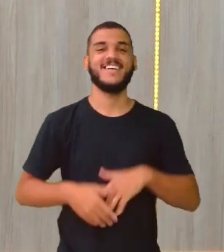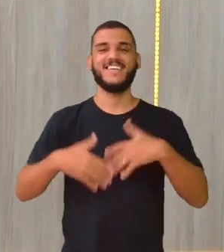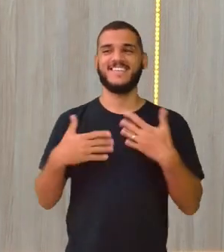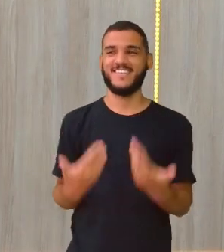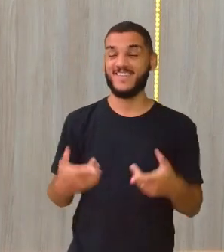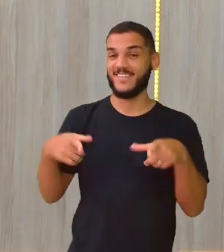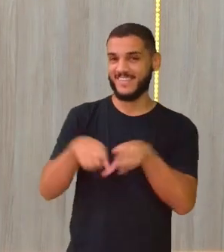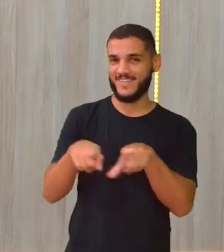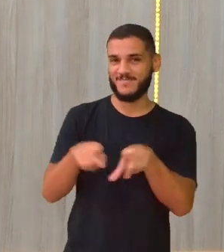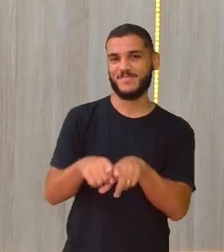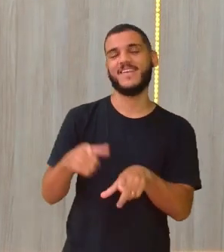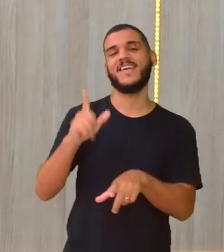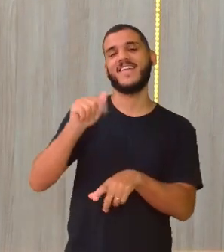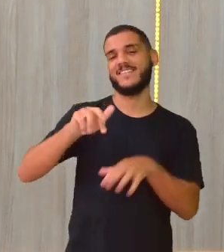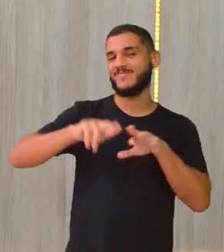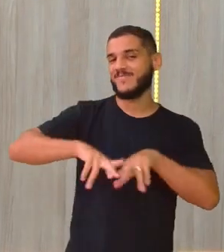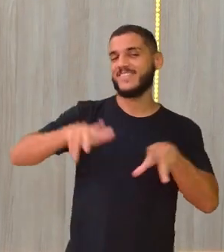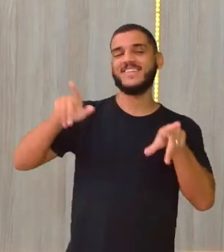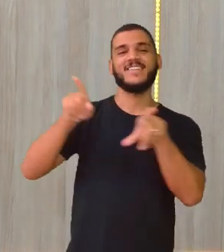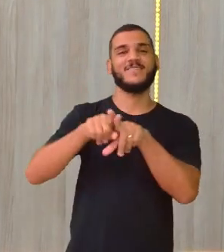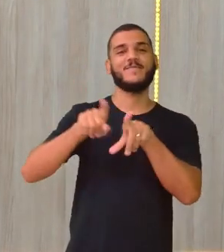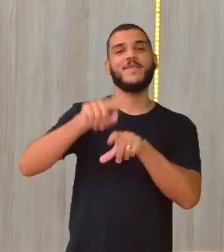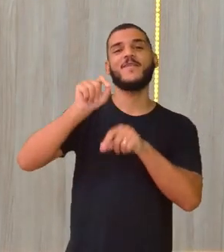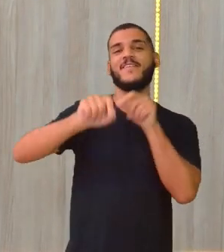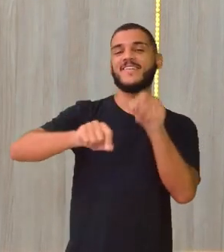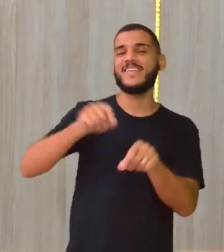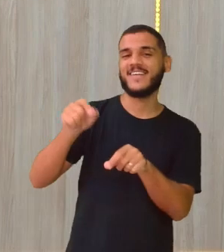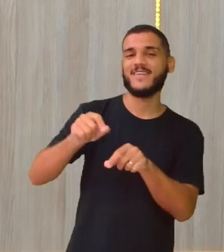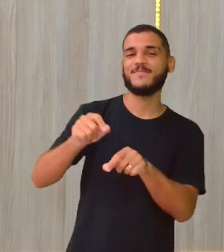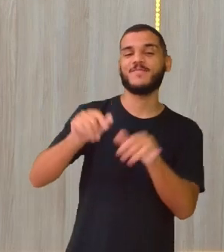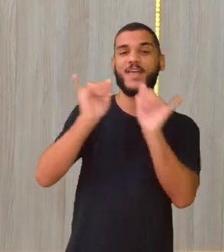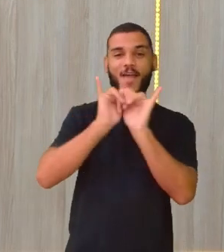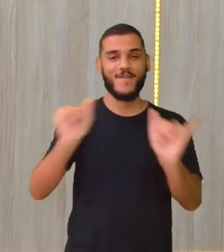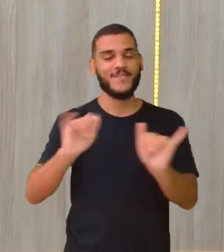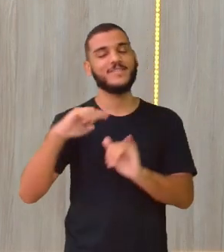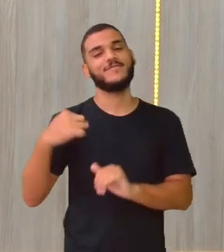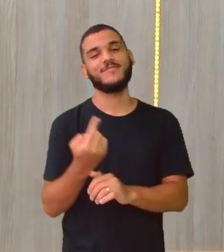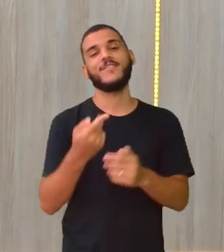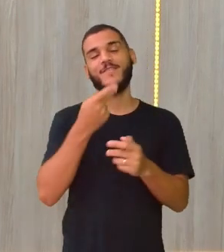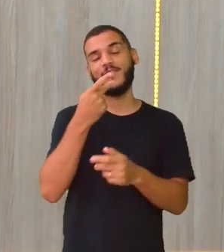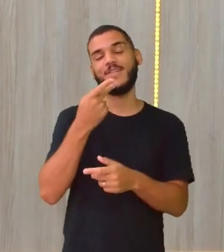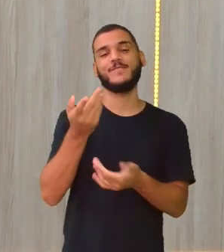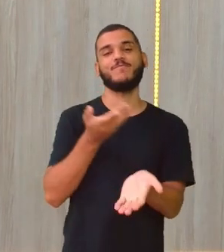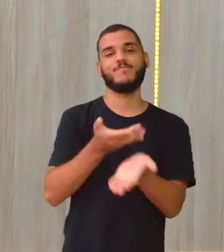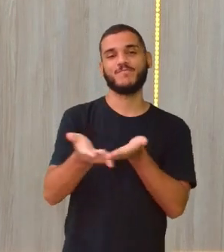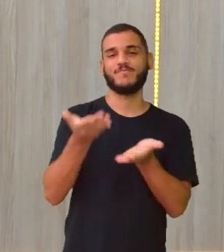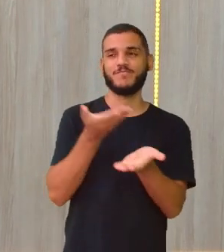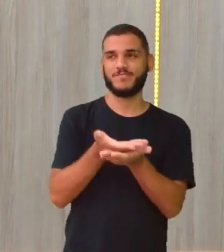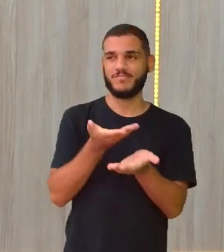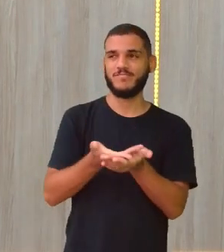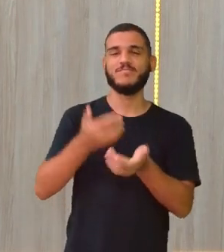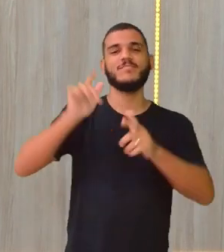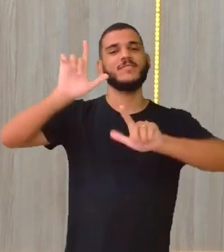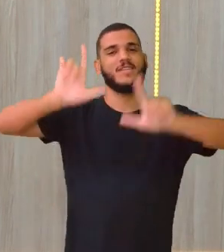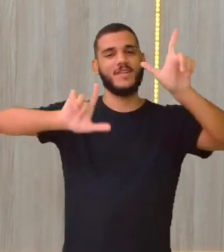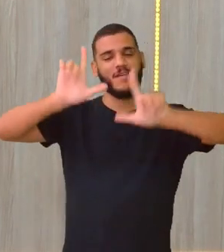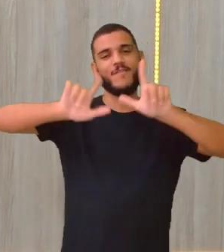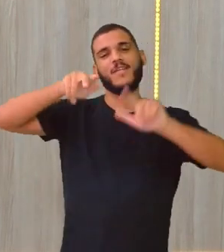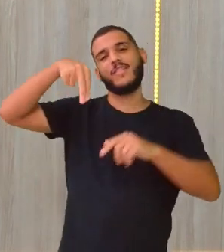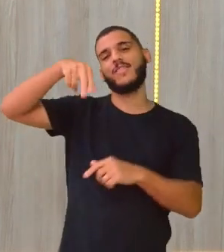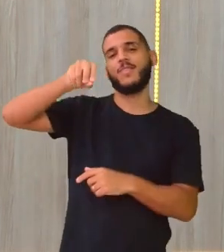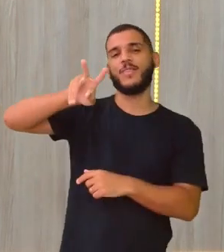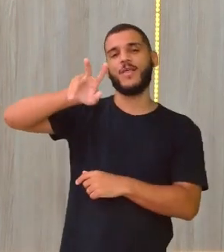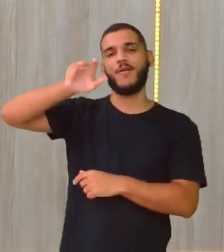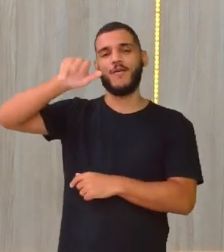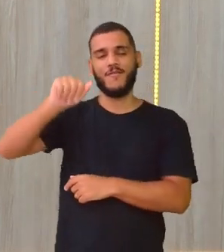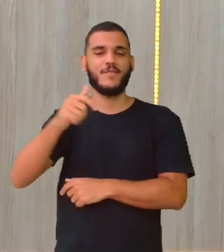Também não seria diferente, né? Aqueles recadinhos que a gente dá sempre no início da aula. É tela da TV Nova Nordeste,